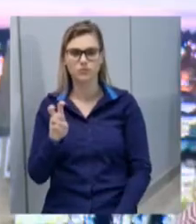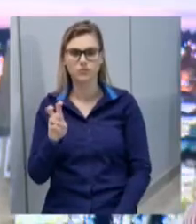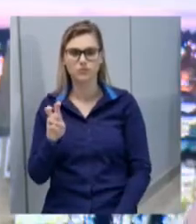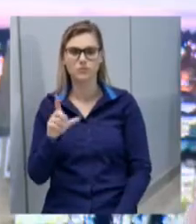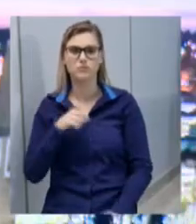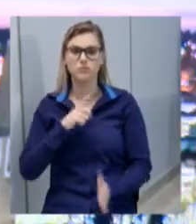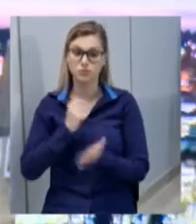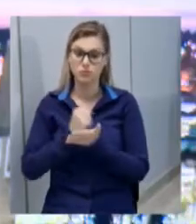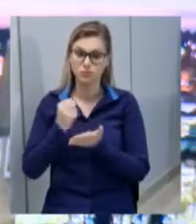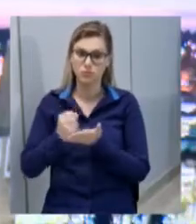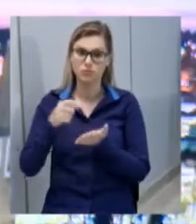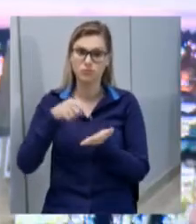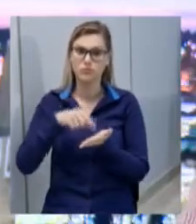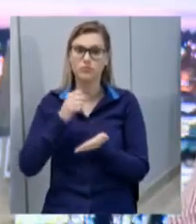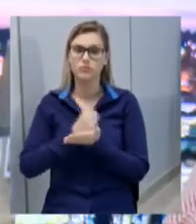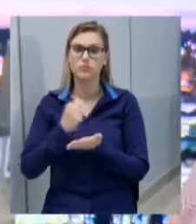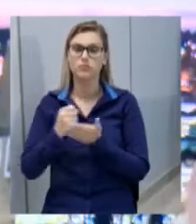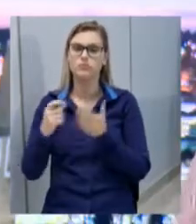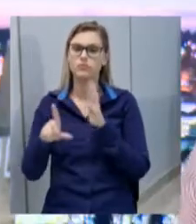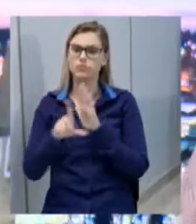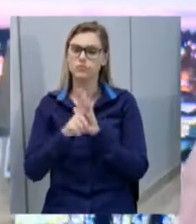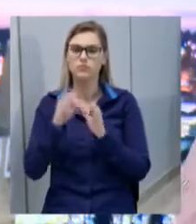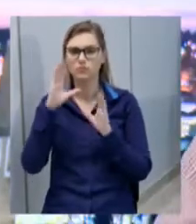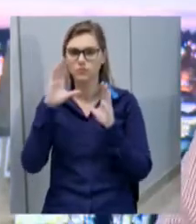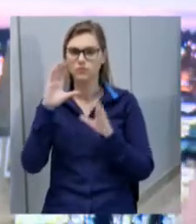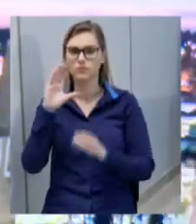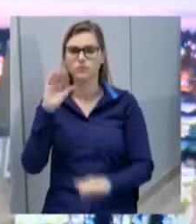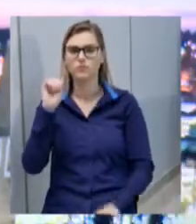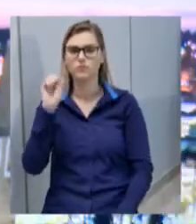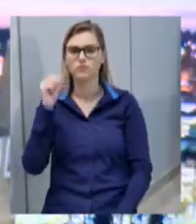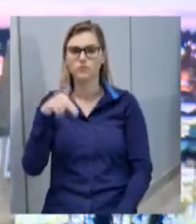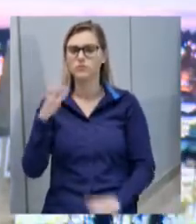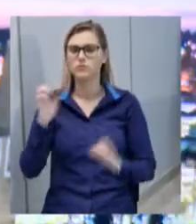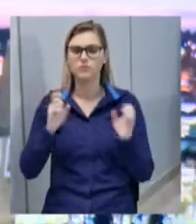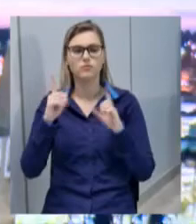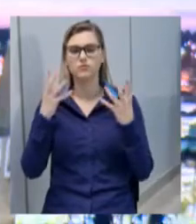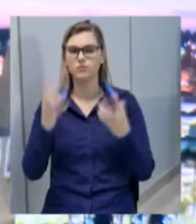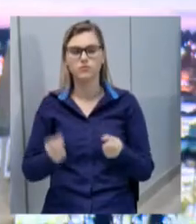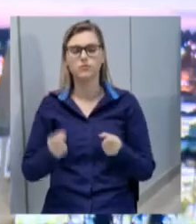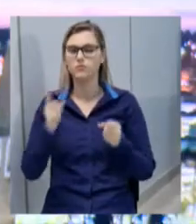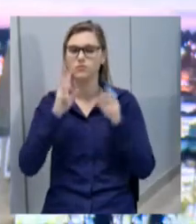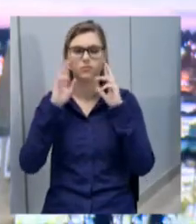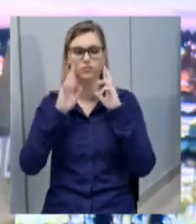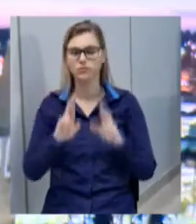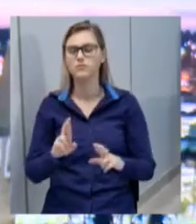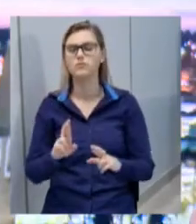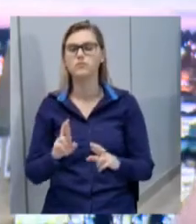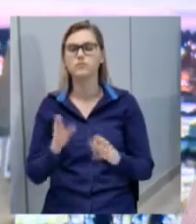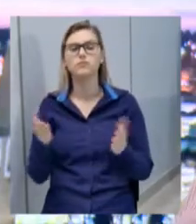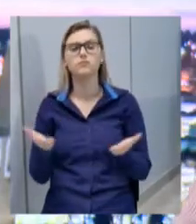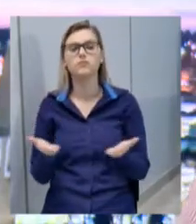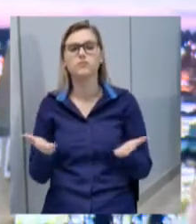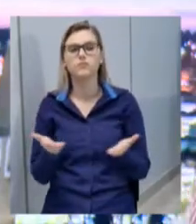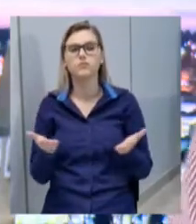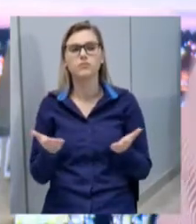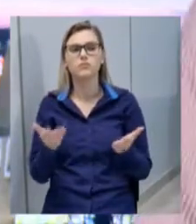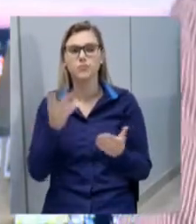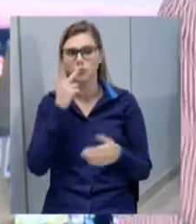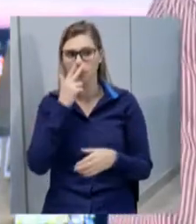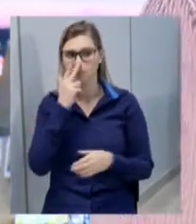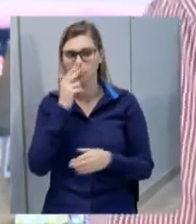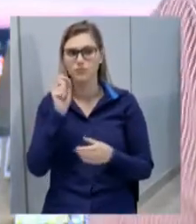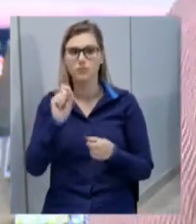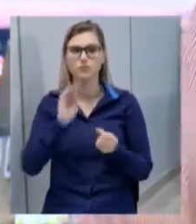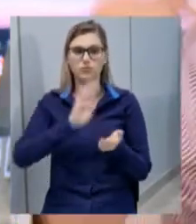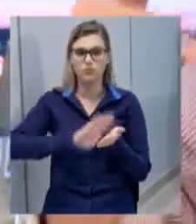contrato, a Casam não está respeitando. O município que subscreveu esse contrato não está respeitando. e agora ficam tirando das